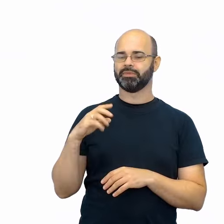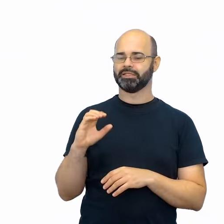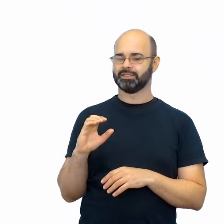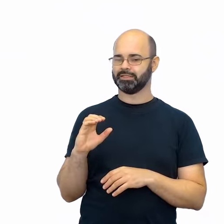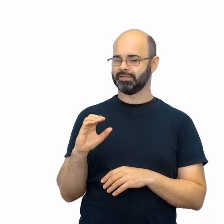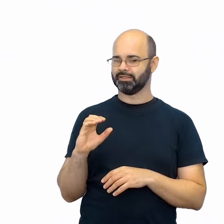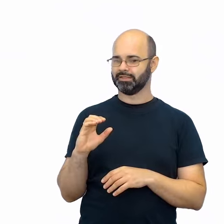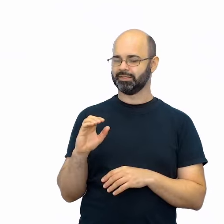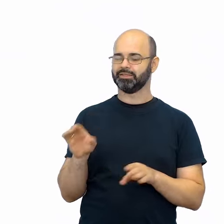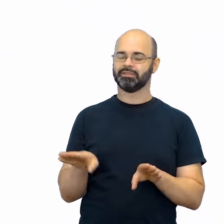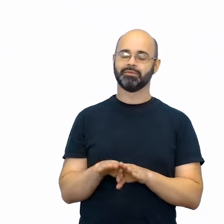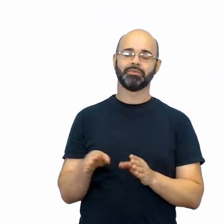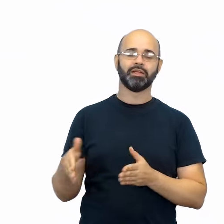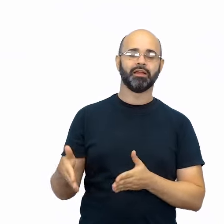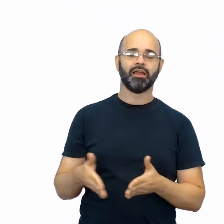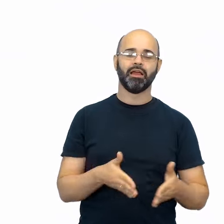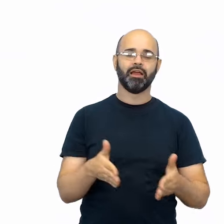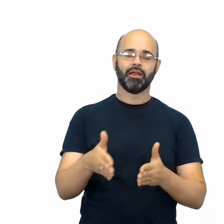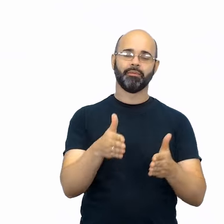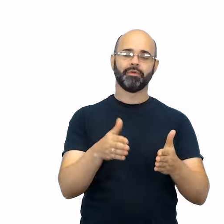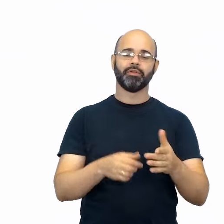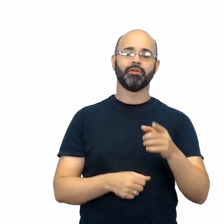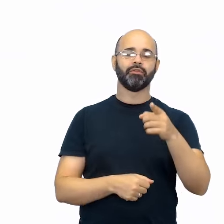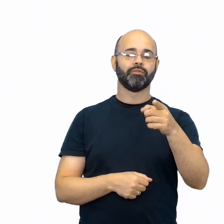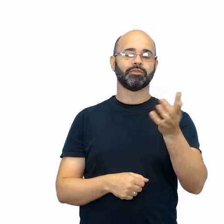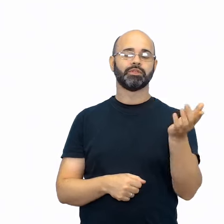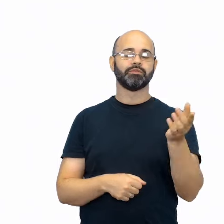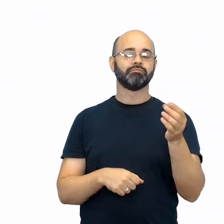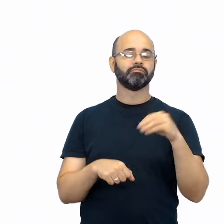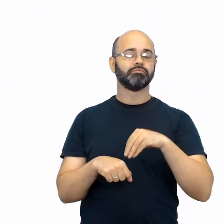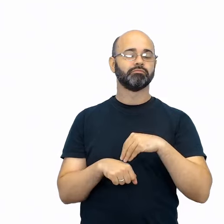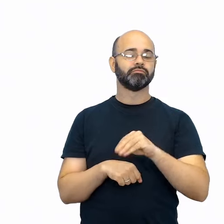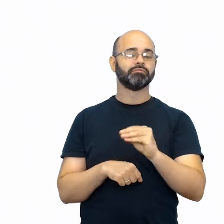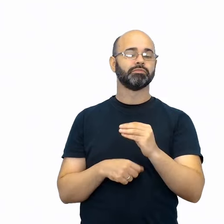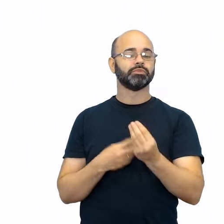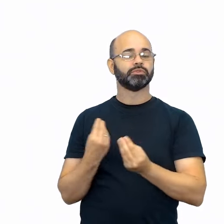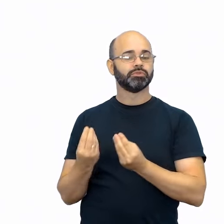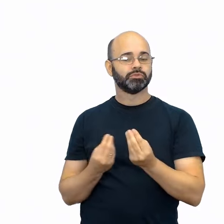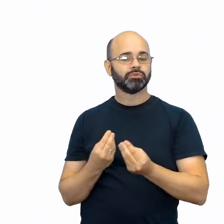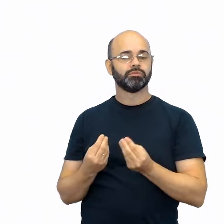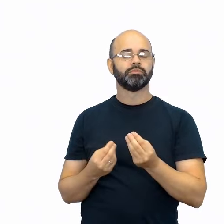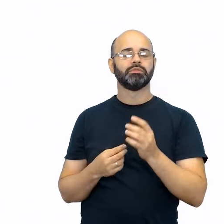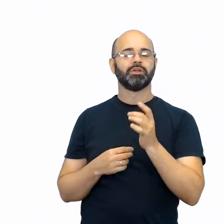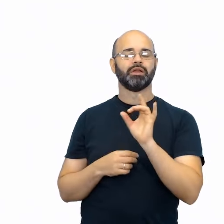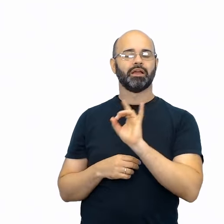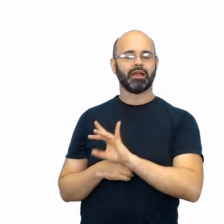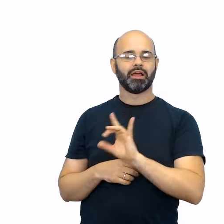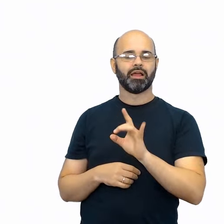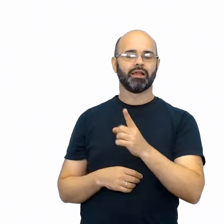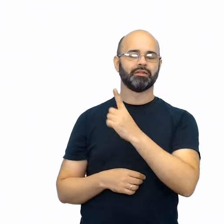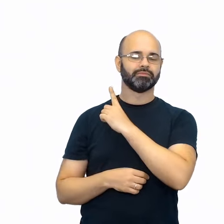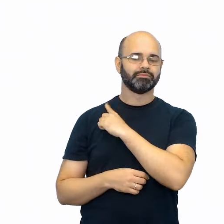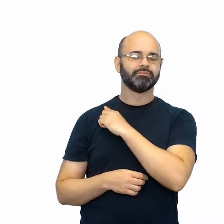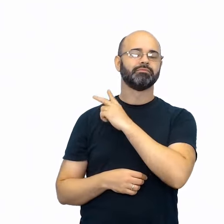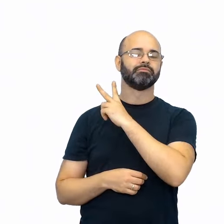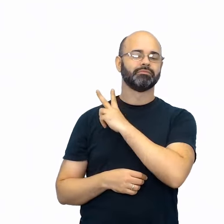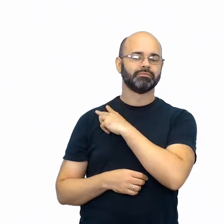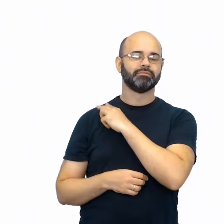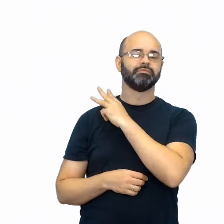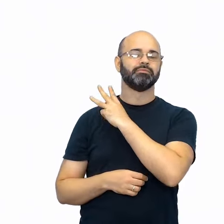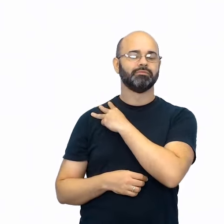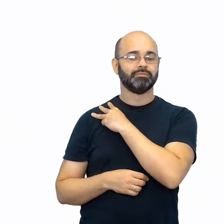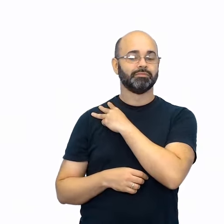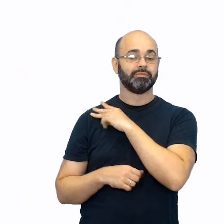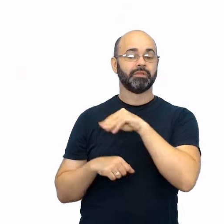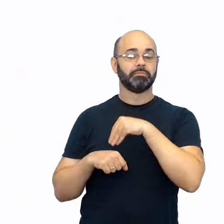indicaremos o caminho para vocês acessarem as pílulas de cada um dos anos. Vamos em frente,